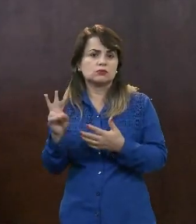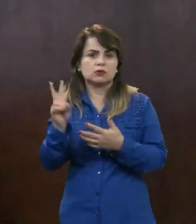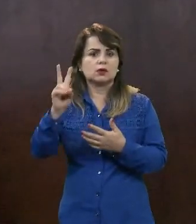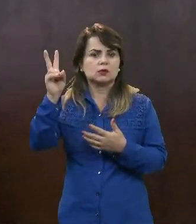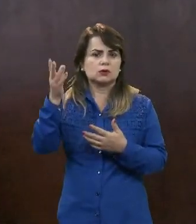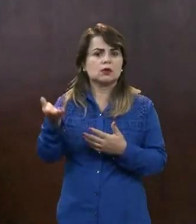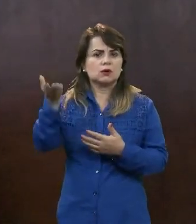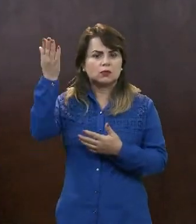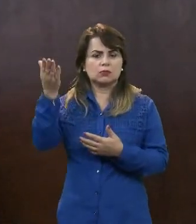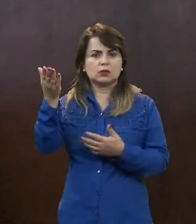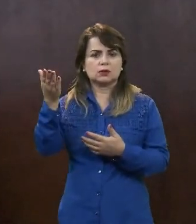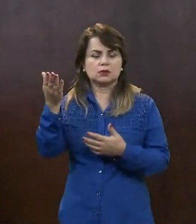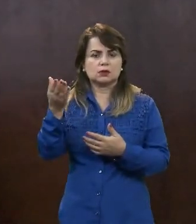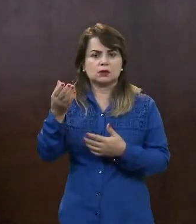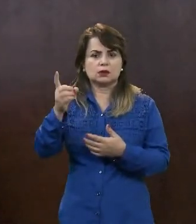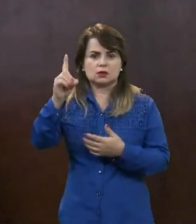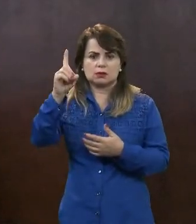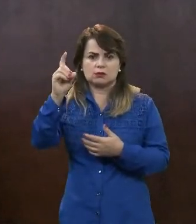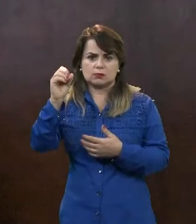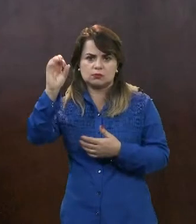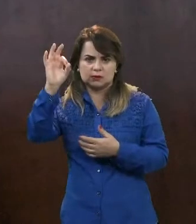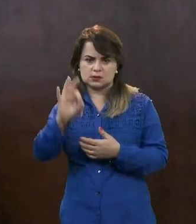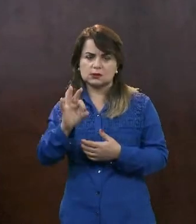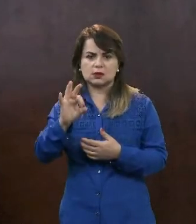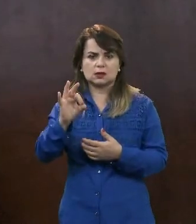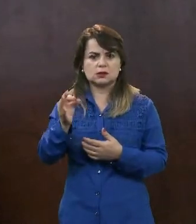consequentemente, passando da porcentagem que você pode financiar.